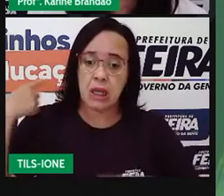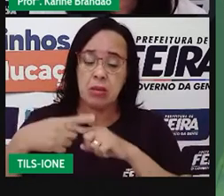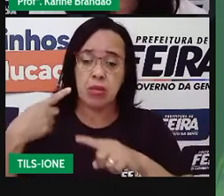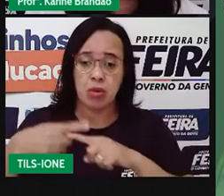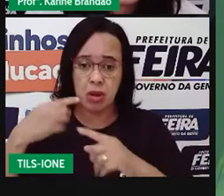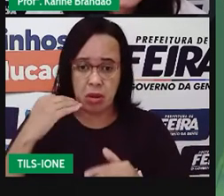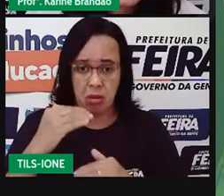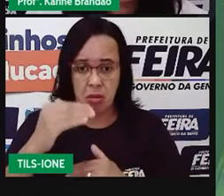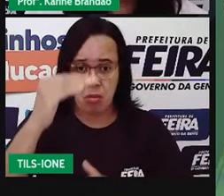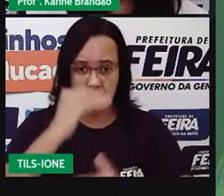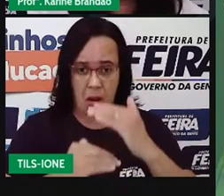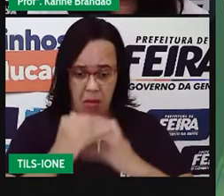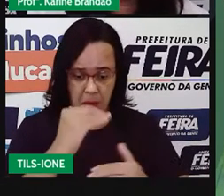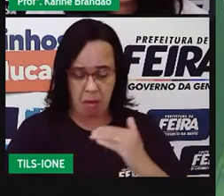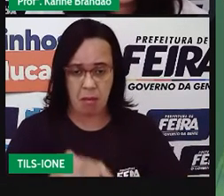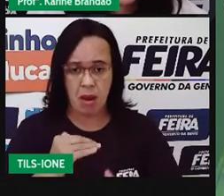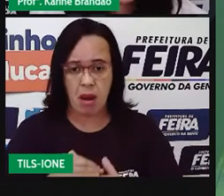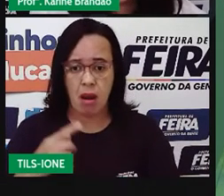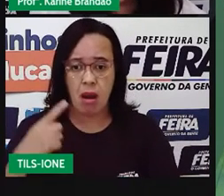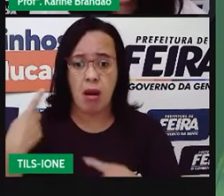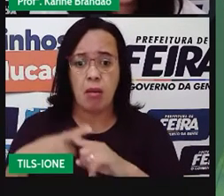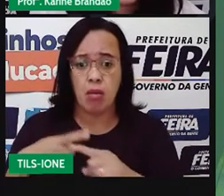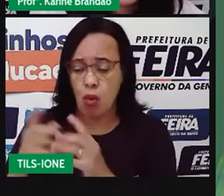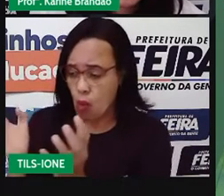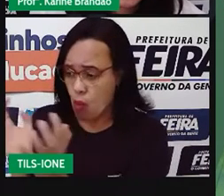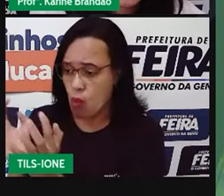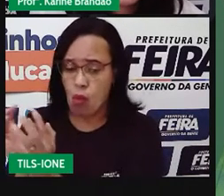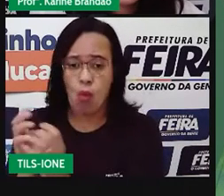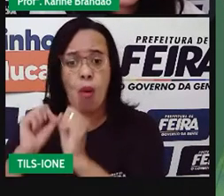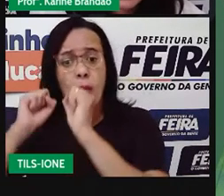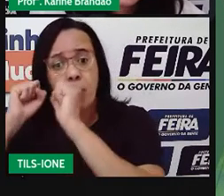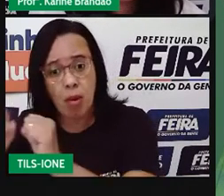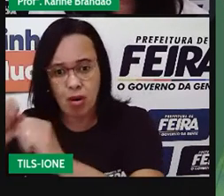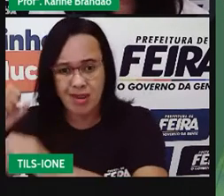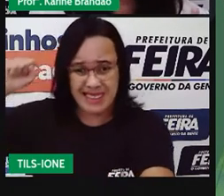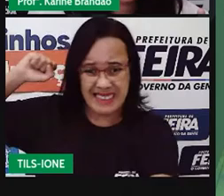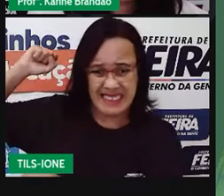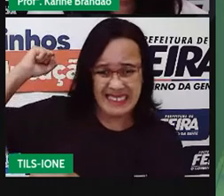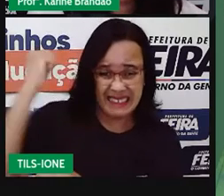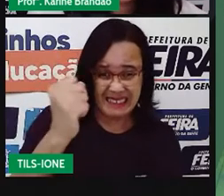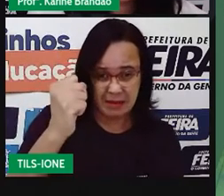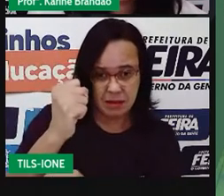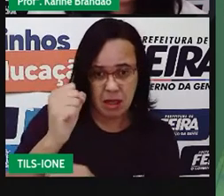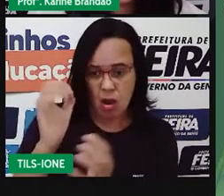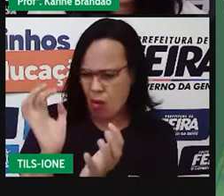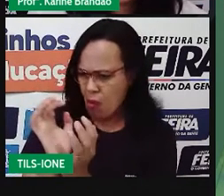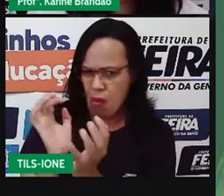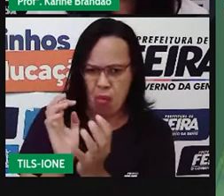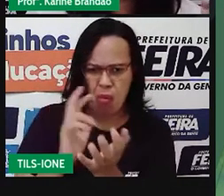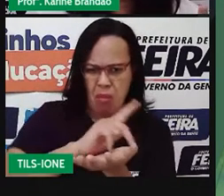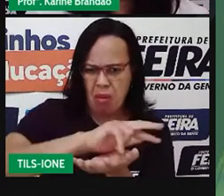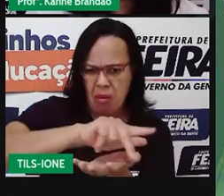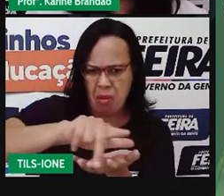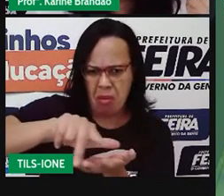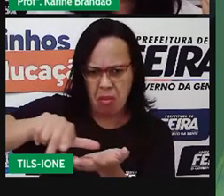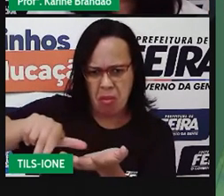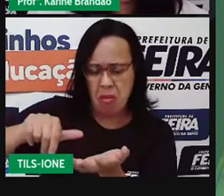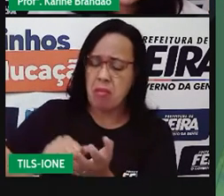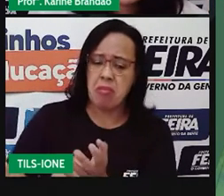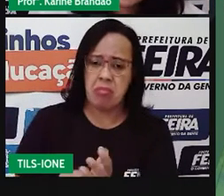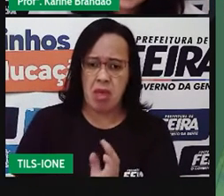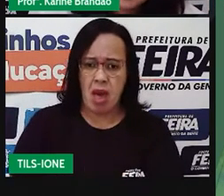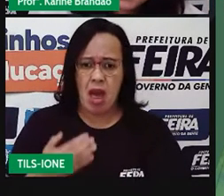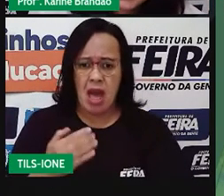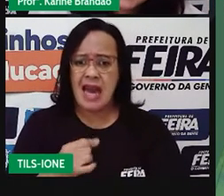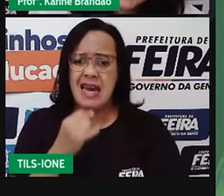mesmo vai matar outra espécie que esteja ali próxima, tá? Só que esse amensalismo aqui, percebe a diferença